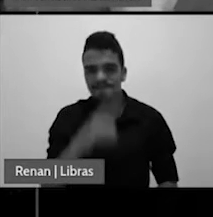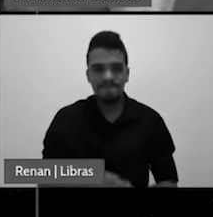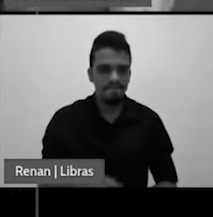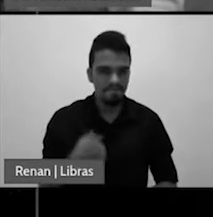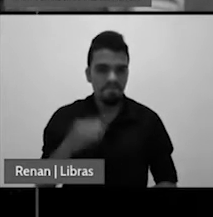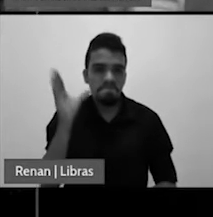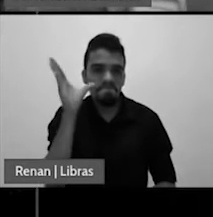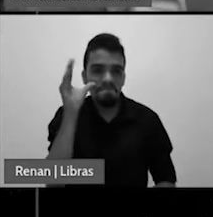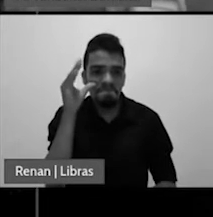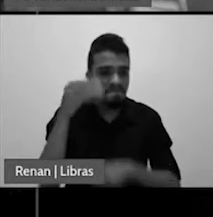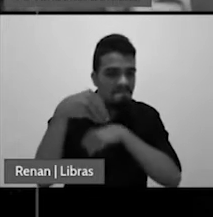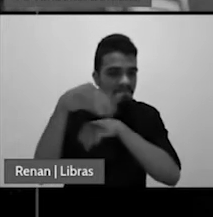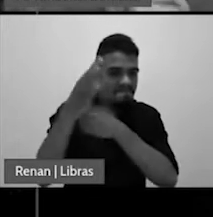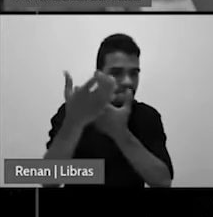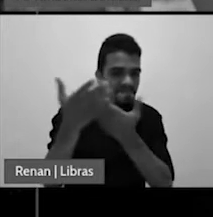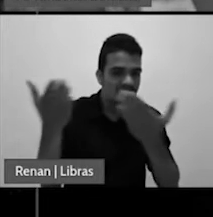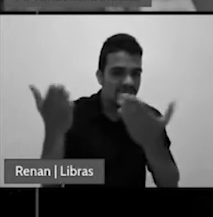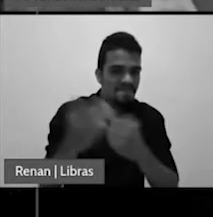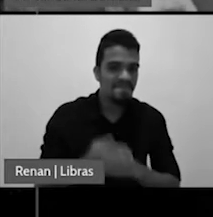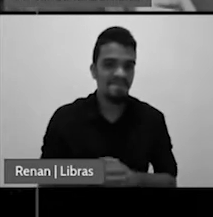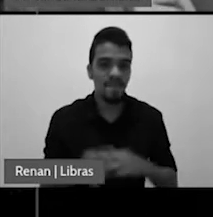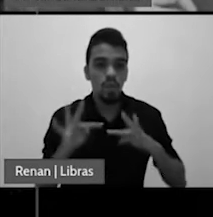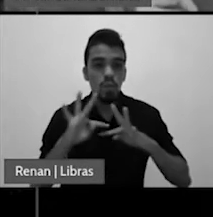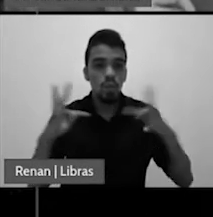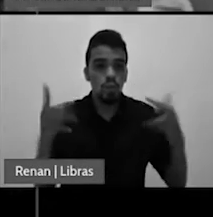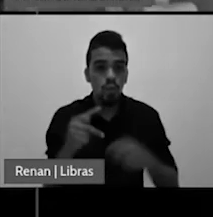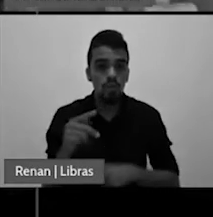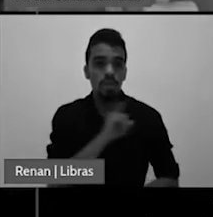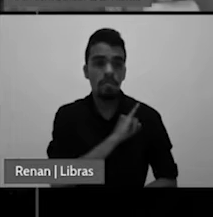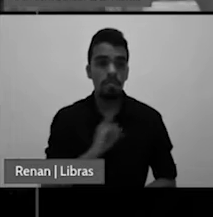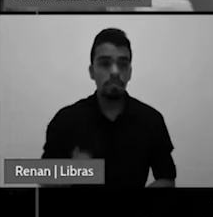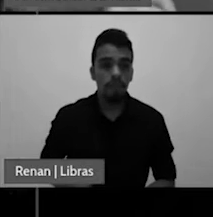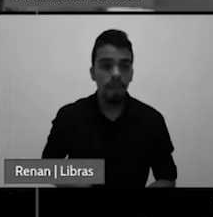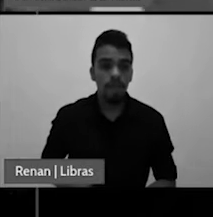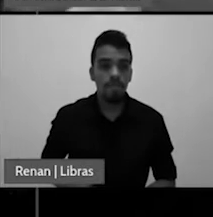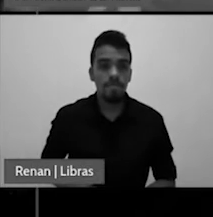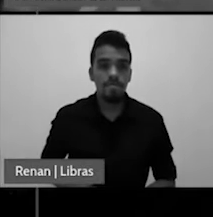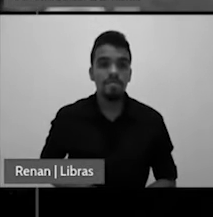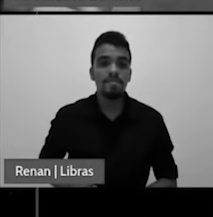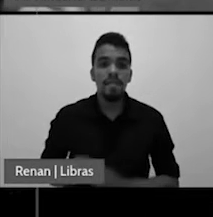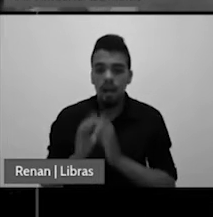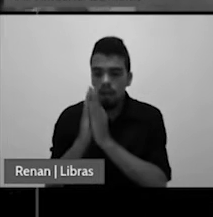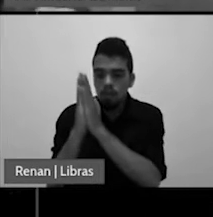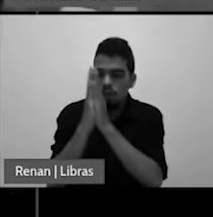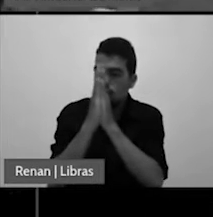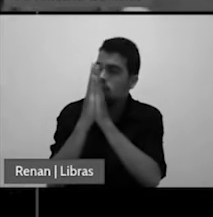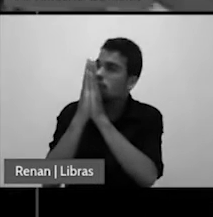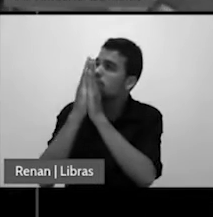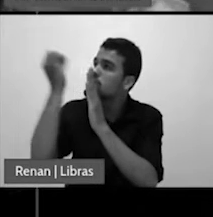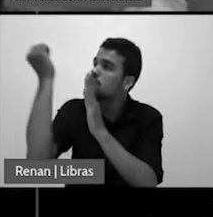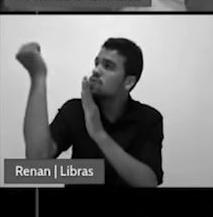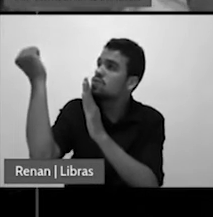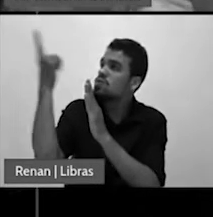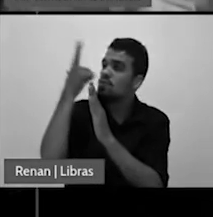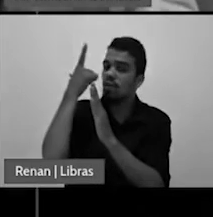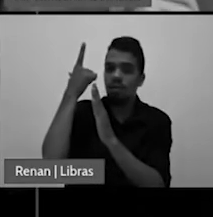todos os impérios foram adoradores do sol ou guardadores do dia do sol.